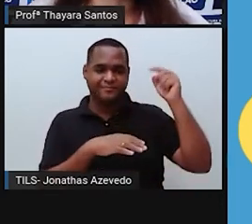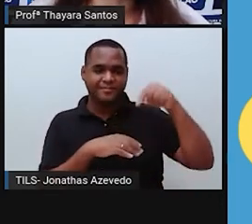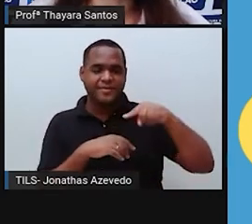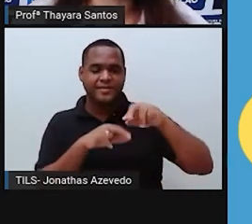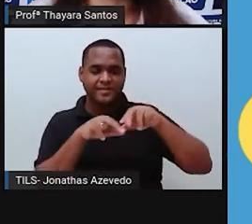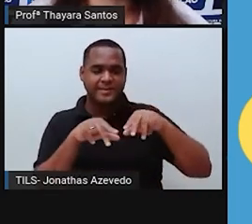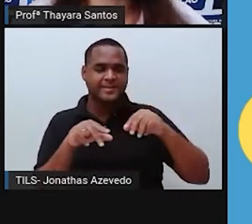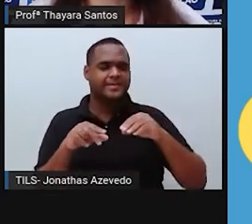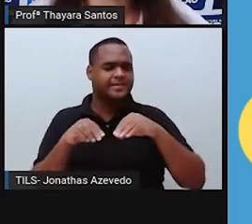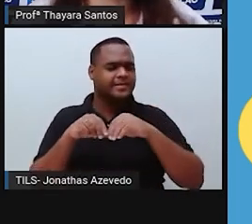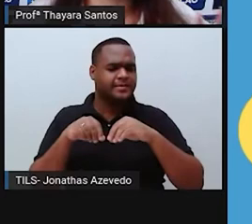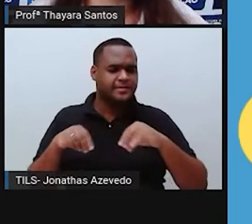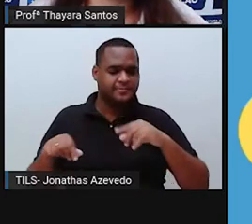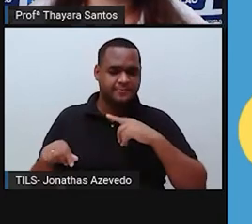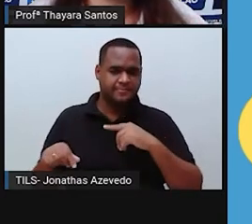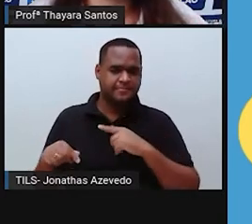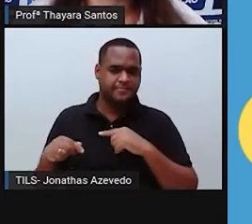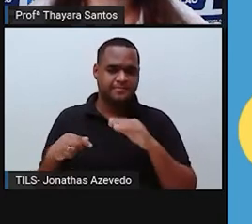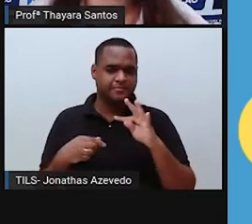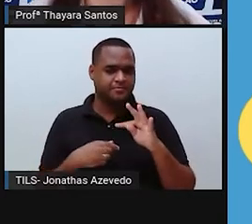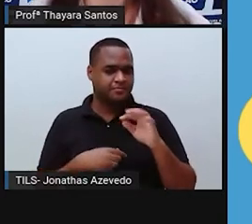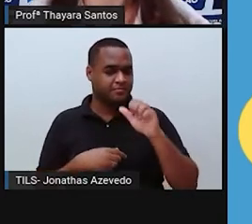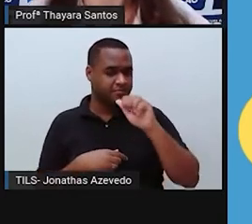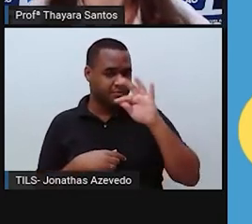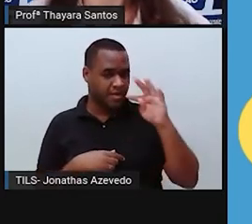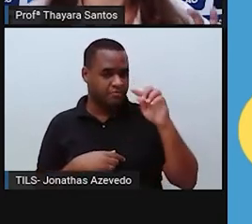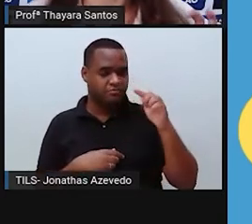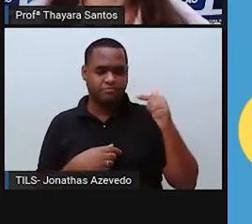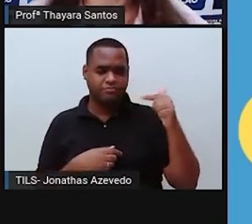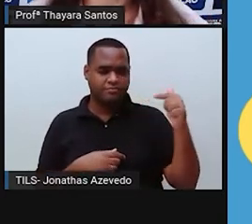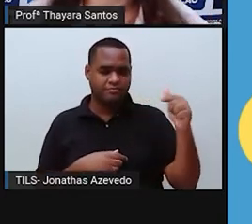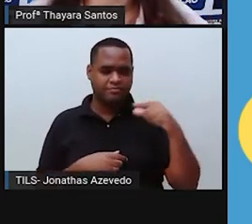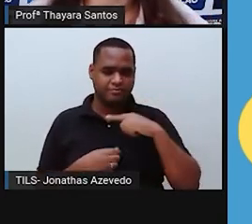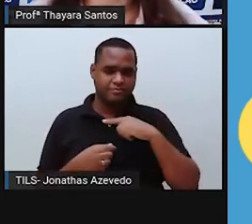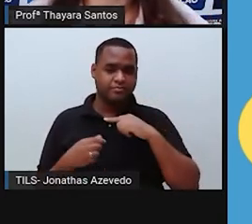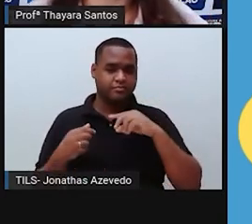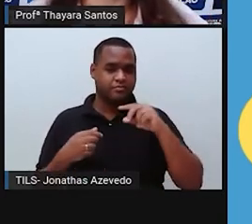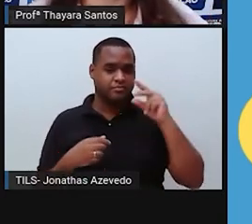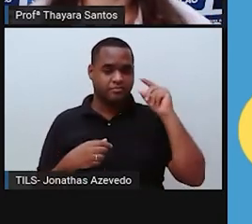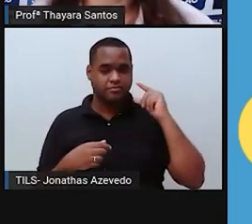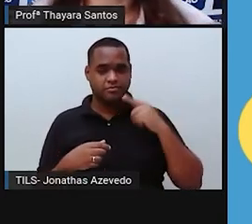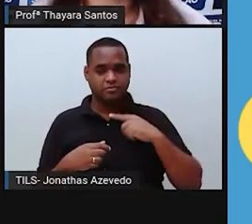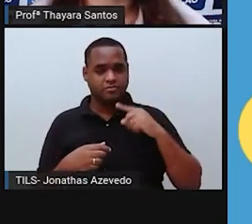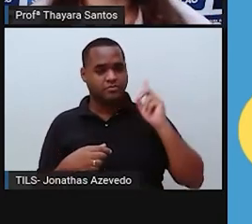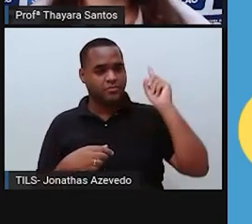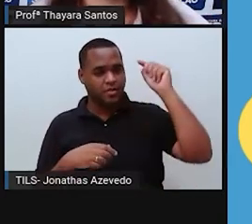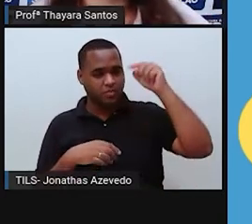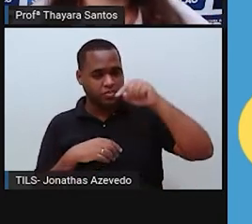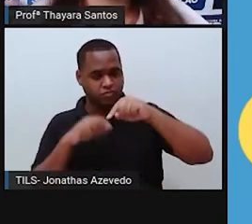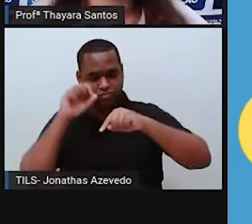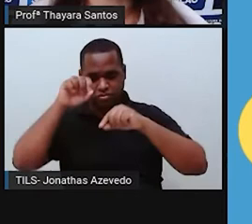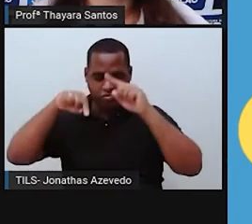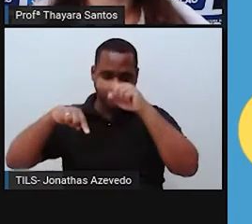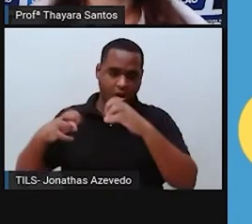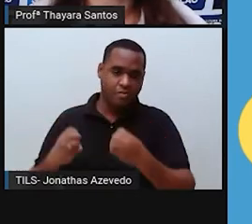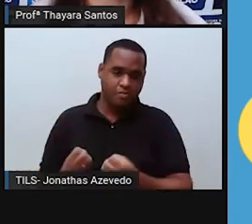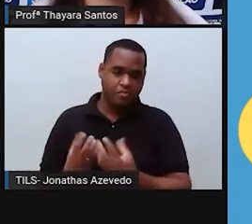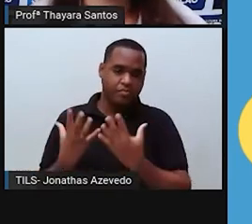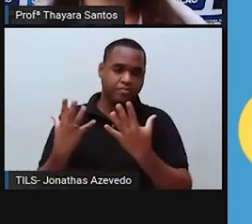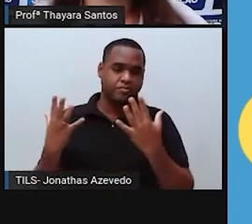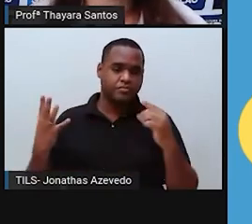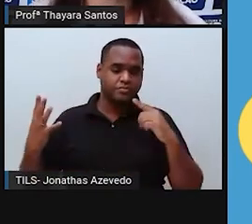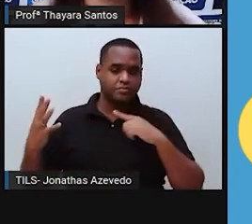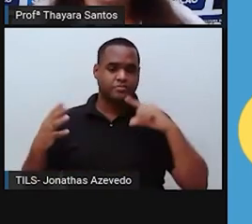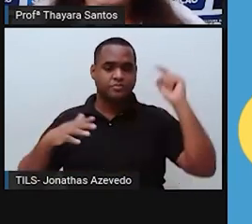na Terra primitiva, não tinha atmosfera. E o tempo inteiro, tinha meteoros, asteroides, tudo isso